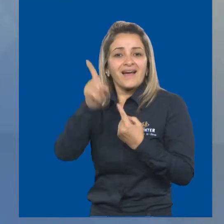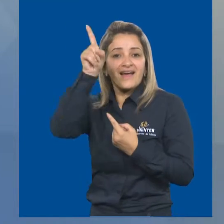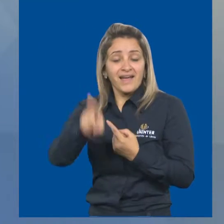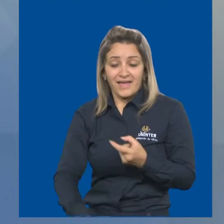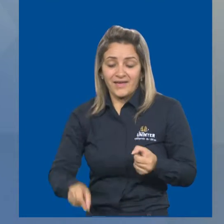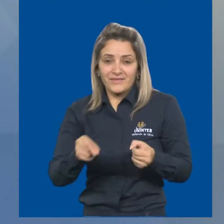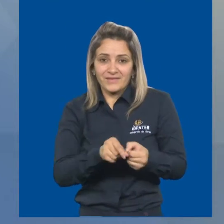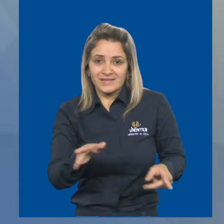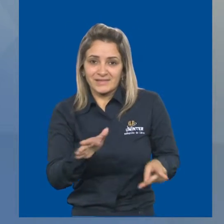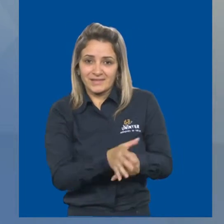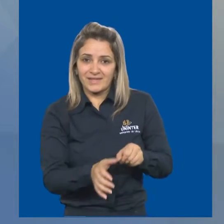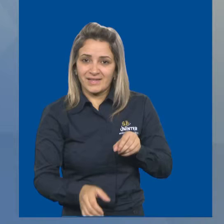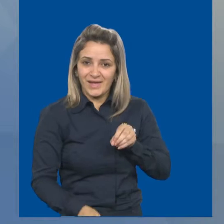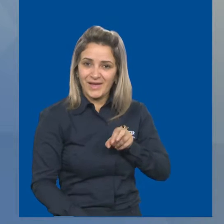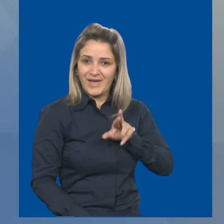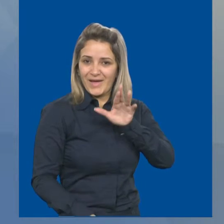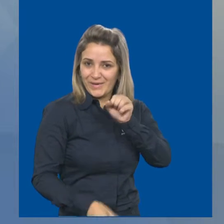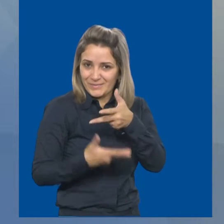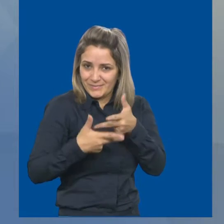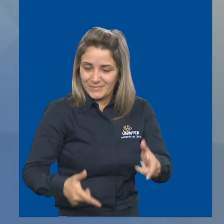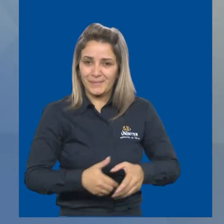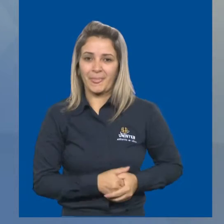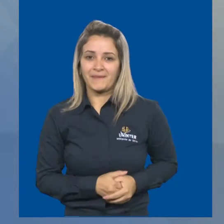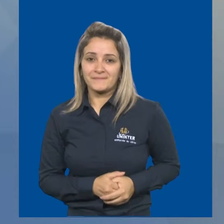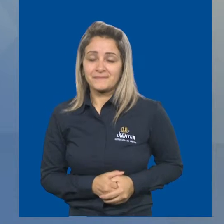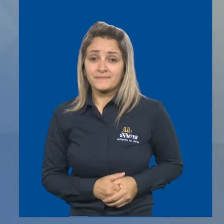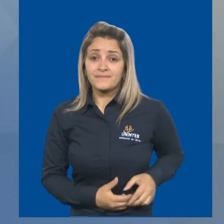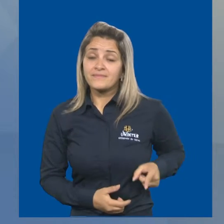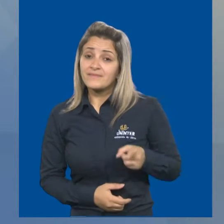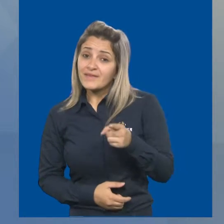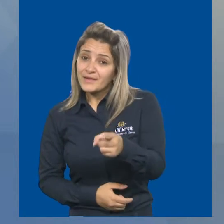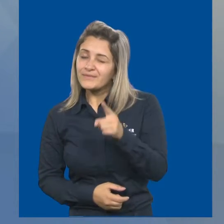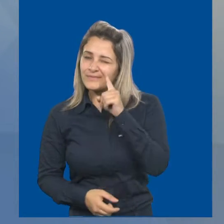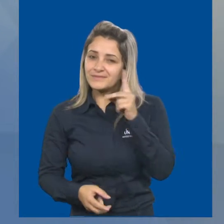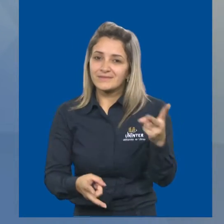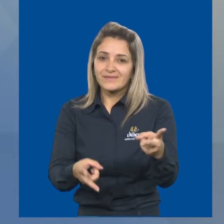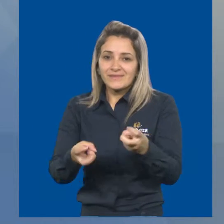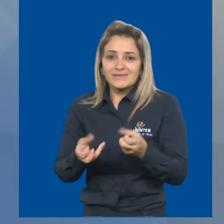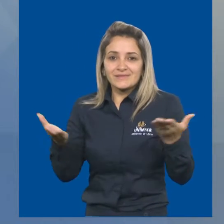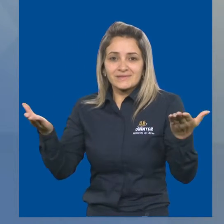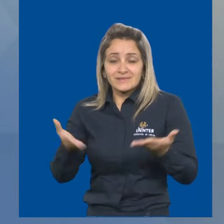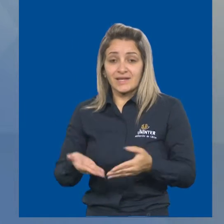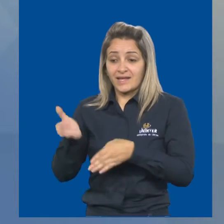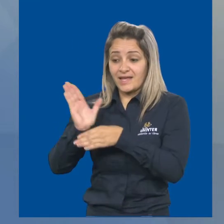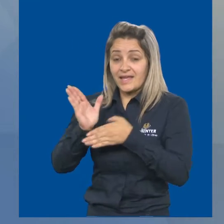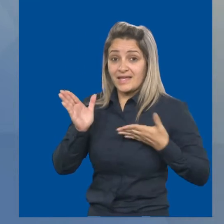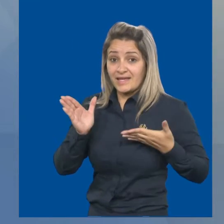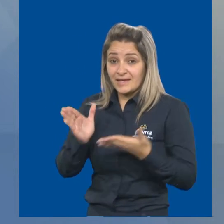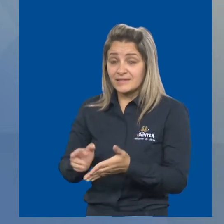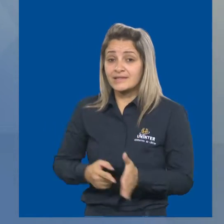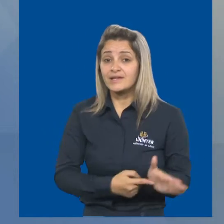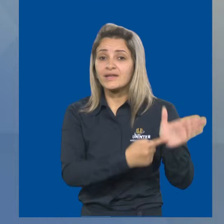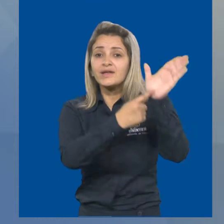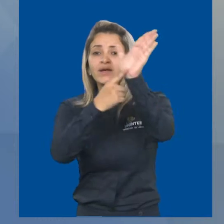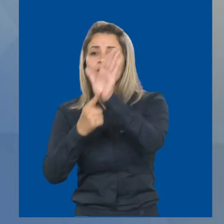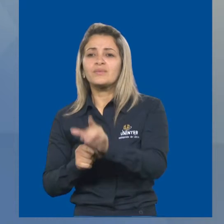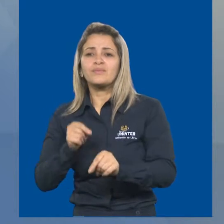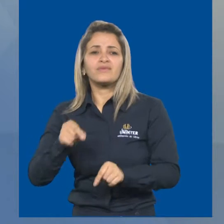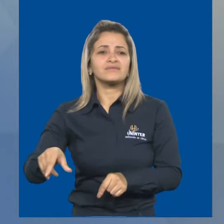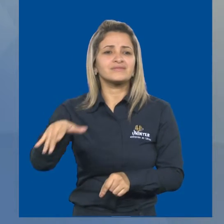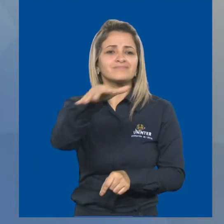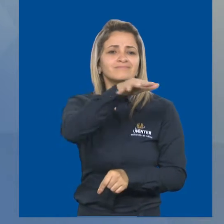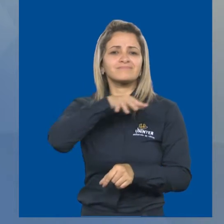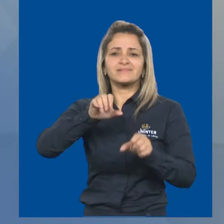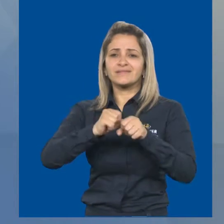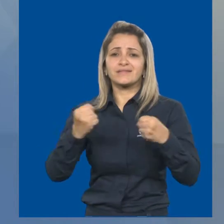obra. Bem, como você já deve ter percebido, o filme expõe a superficialidade da